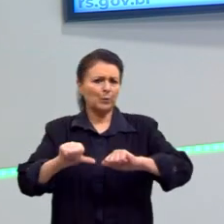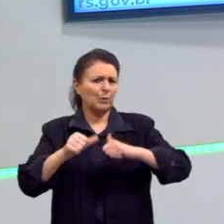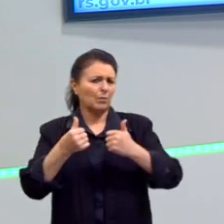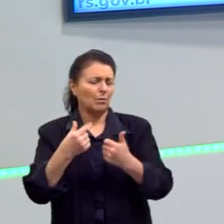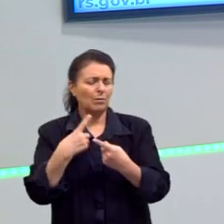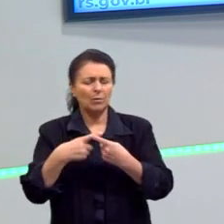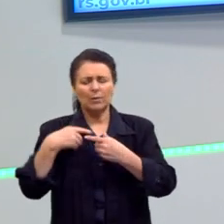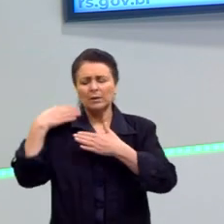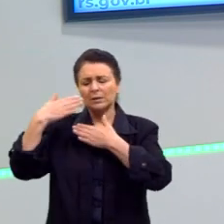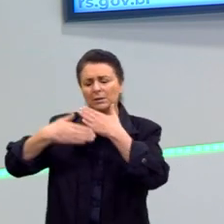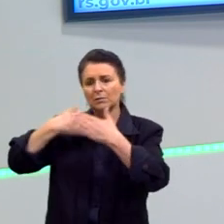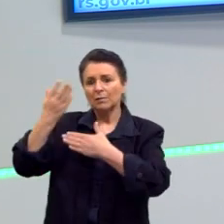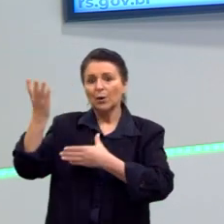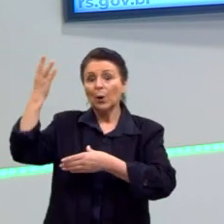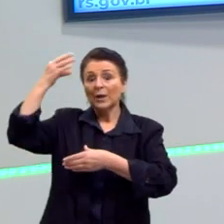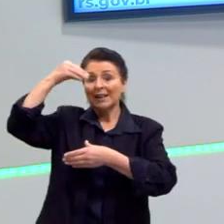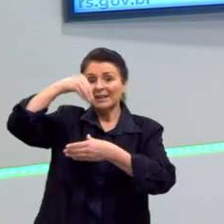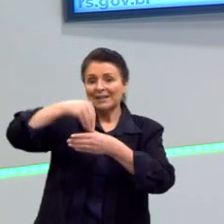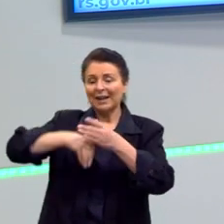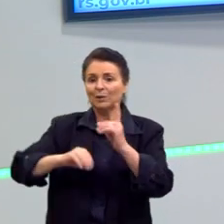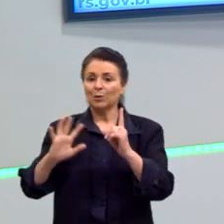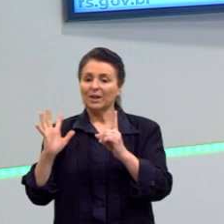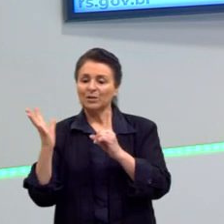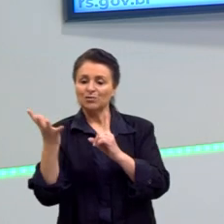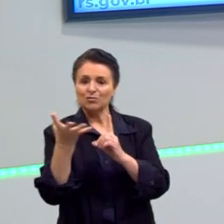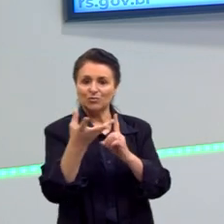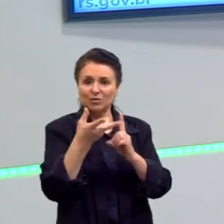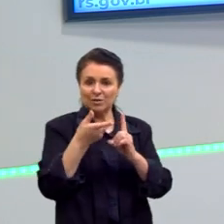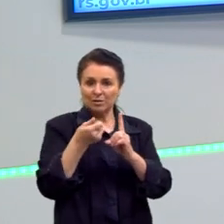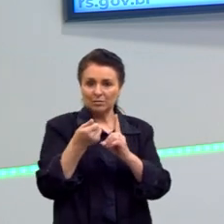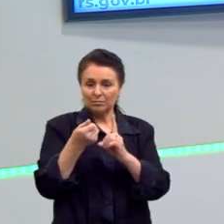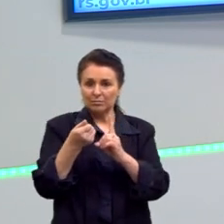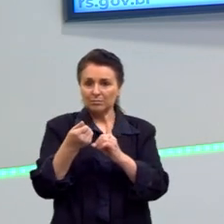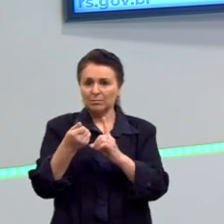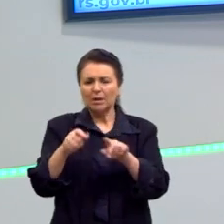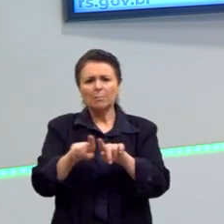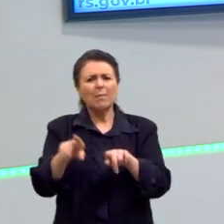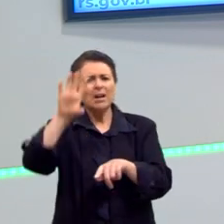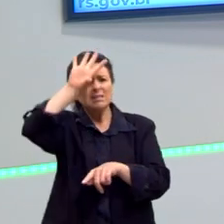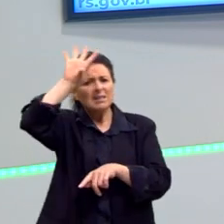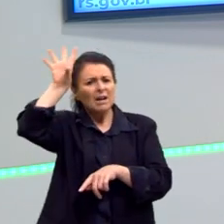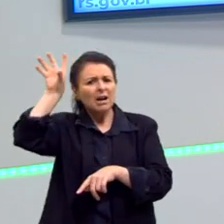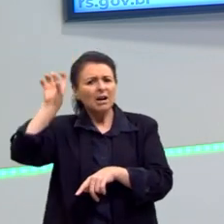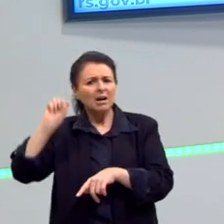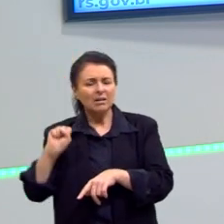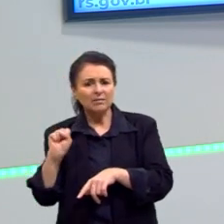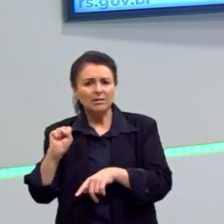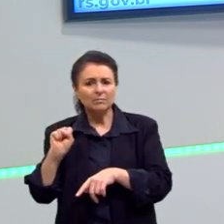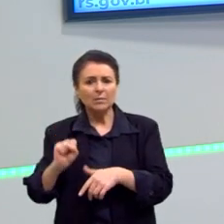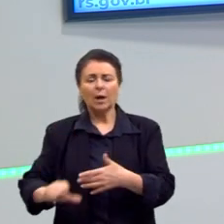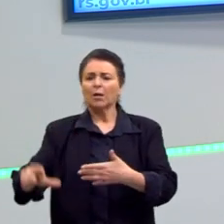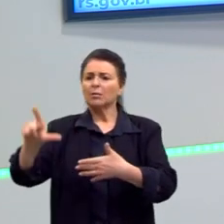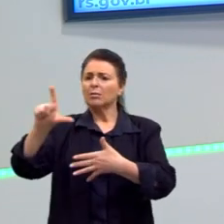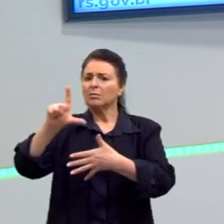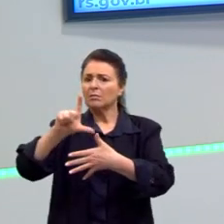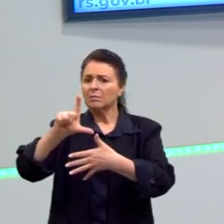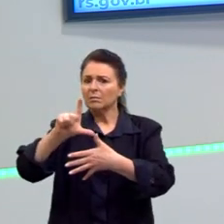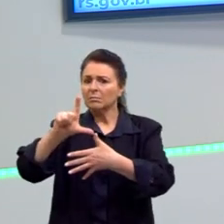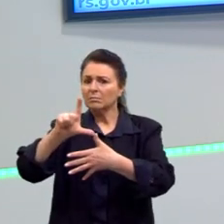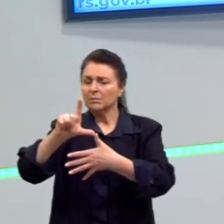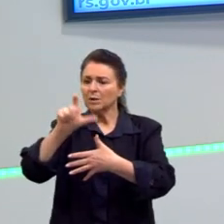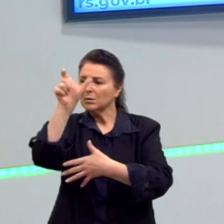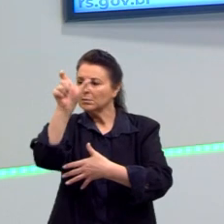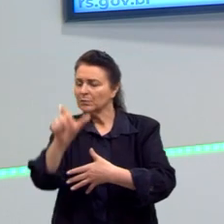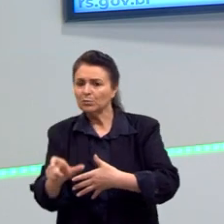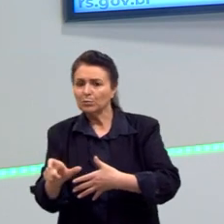desenvolveu nessa dialética. E aí ele desconsidera, por exemplo, todo o problema da África, o problema dos latino-americanos, a dizimação